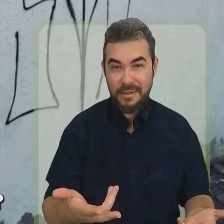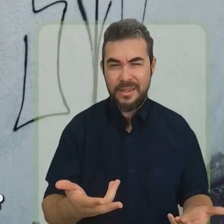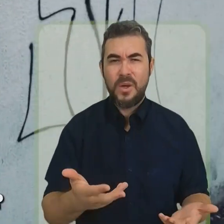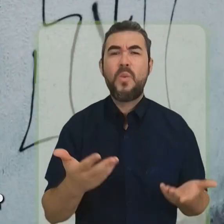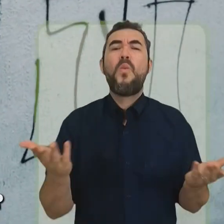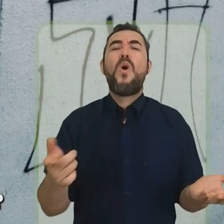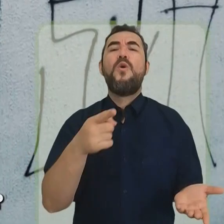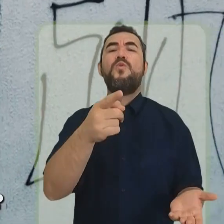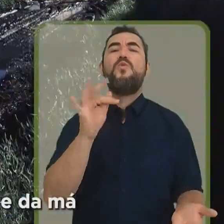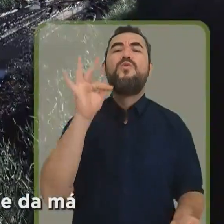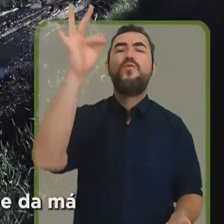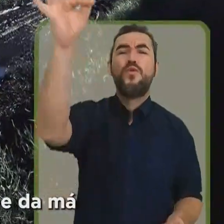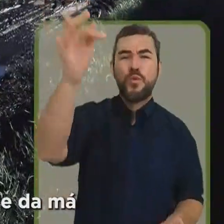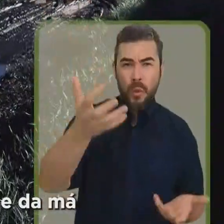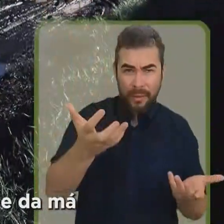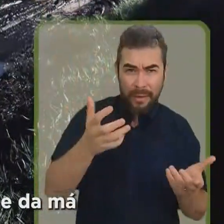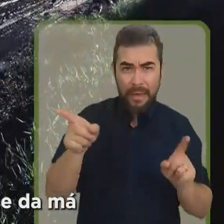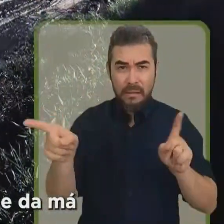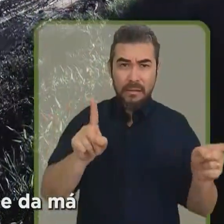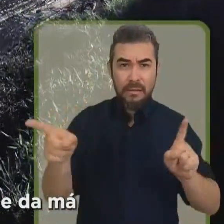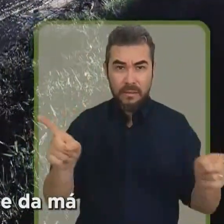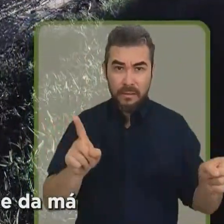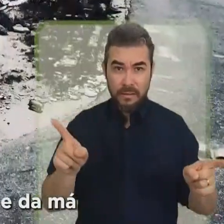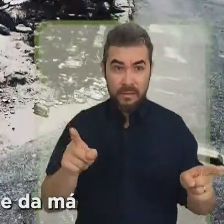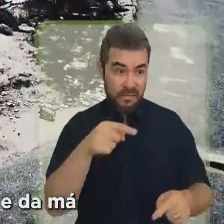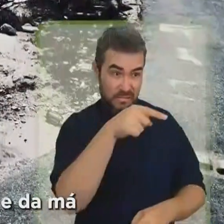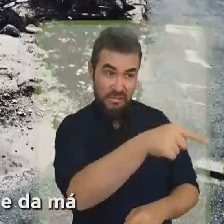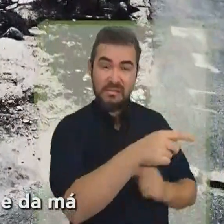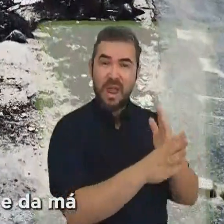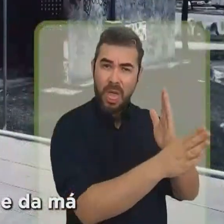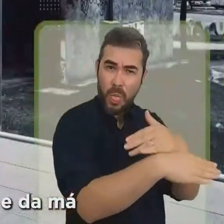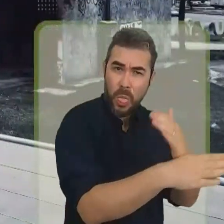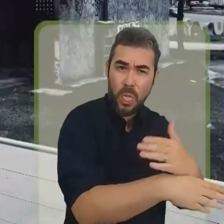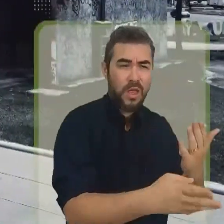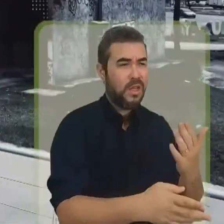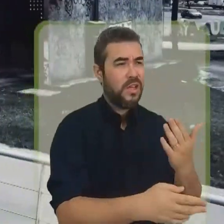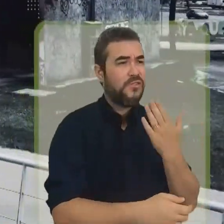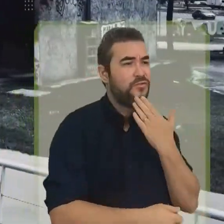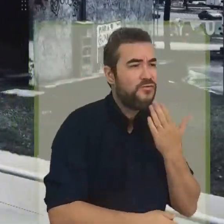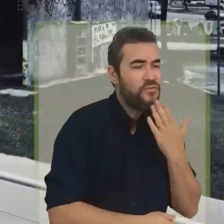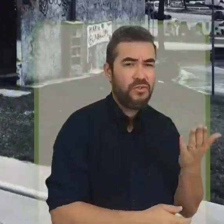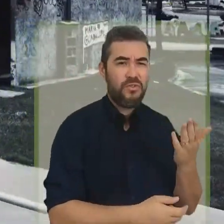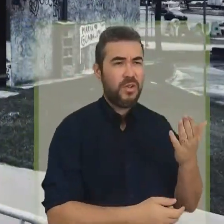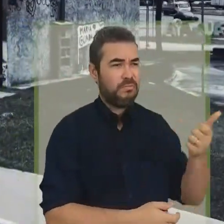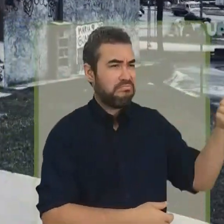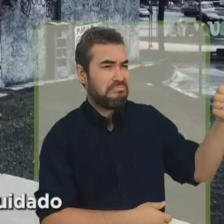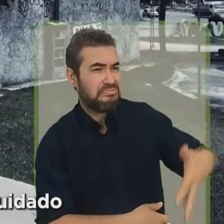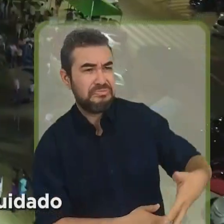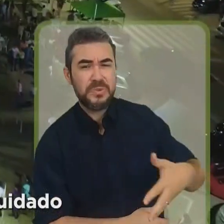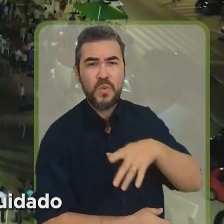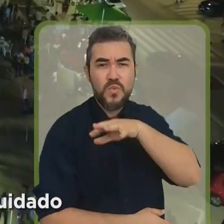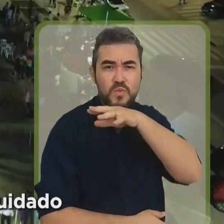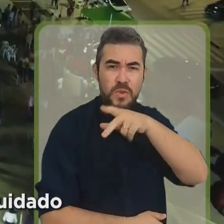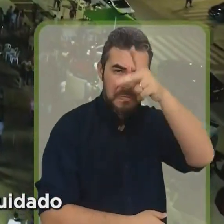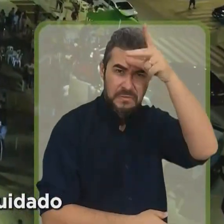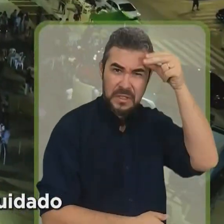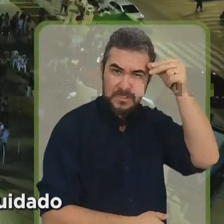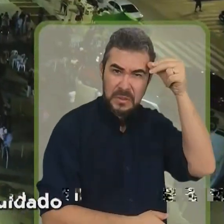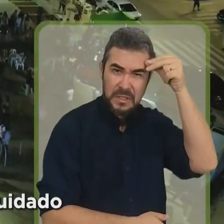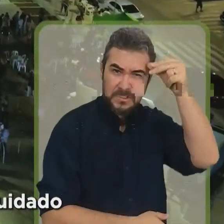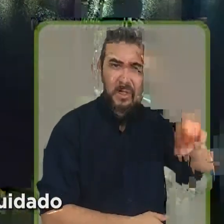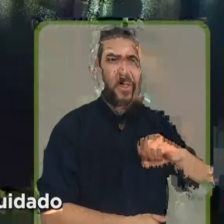e seus filhos? A Calcaia do abandono, do descaso e da má administração pública? Ou a Calcaia de